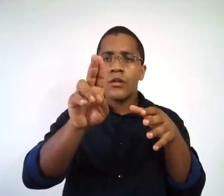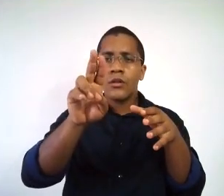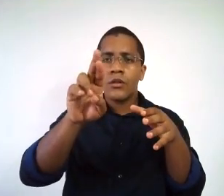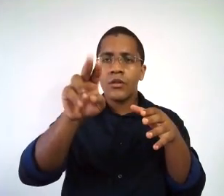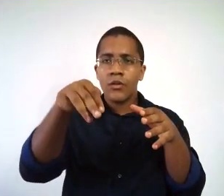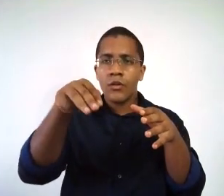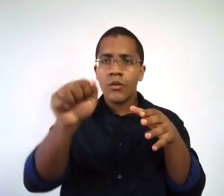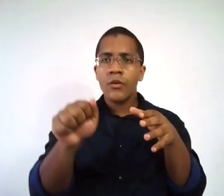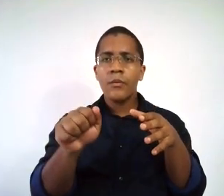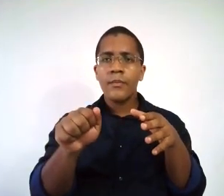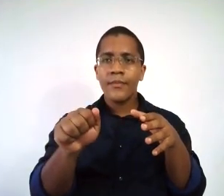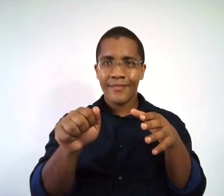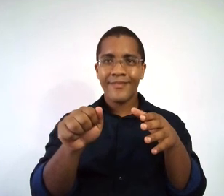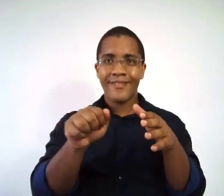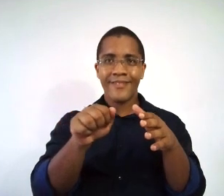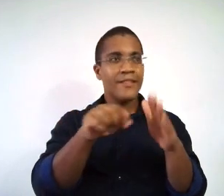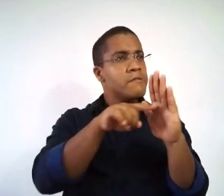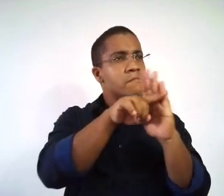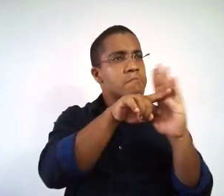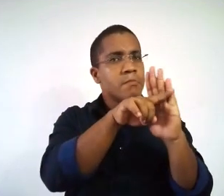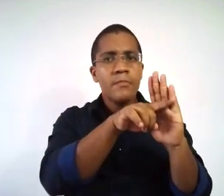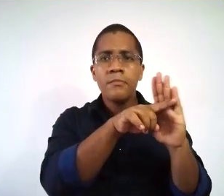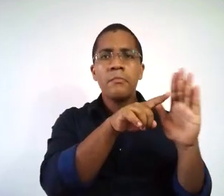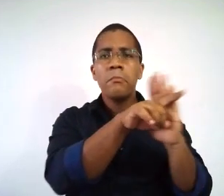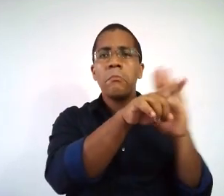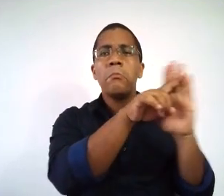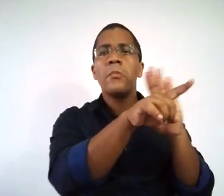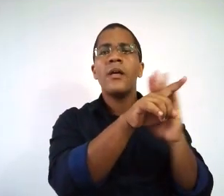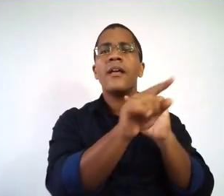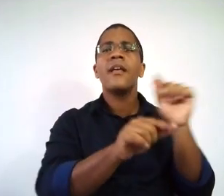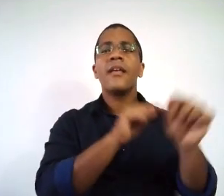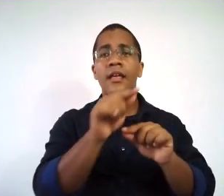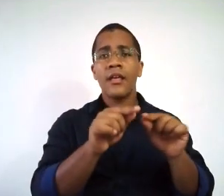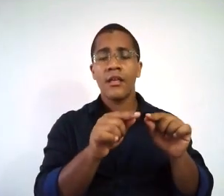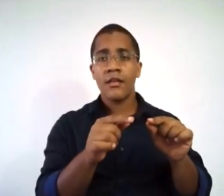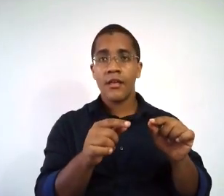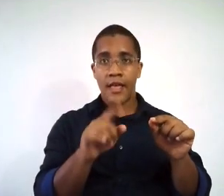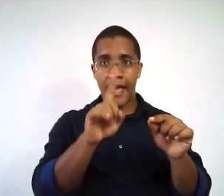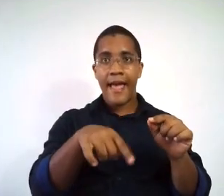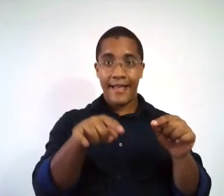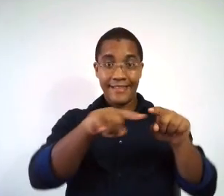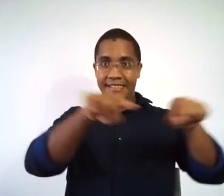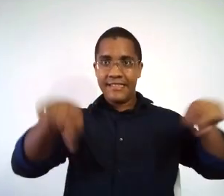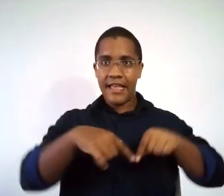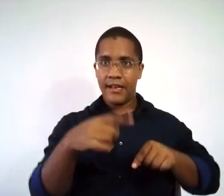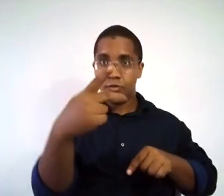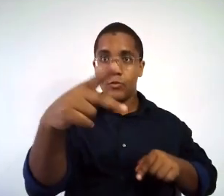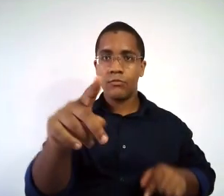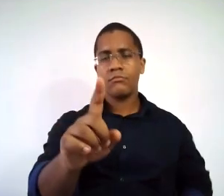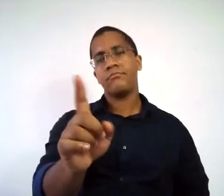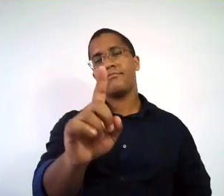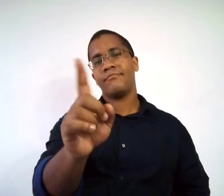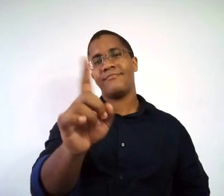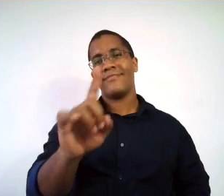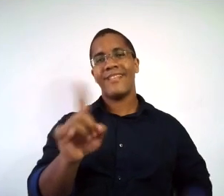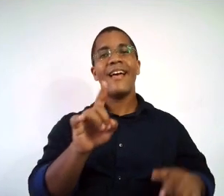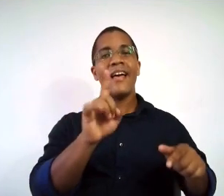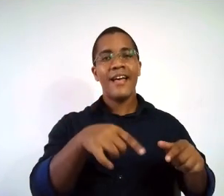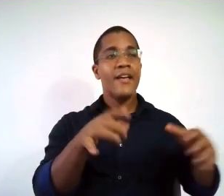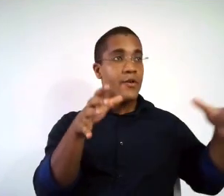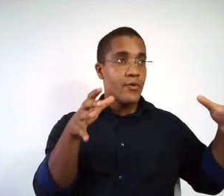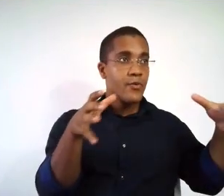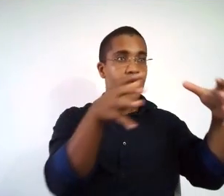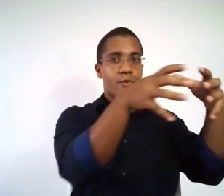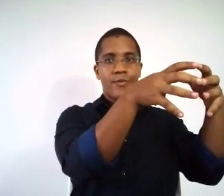é a sua turma, tá? É o quem você entrevistou, que pode ser, de repente, uma pessoa que seja da sua